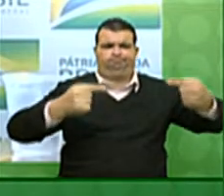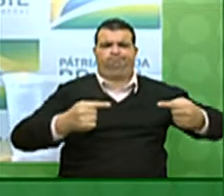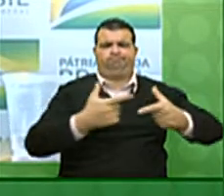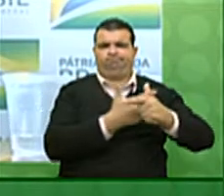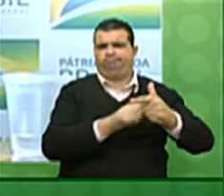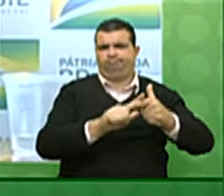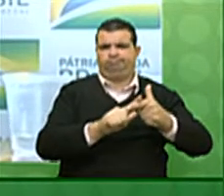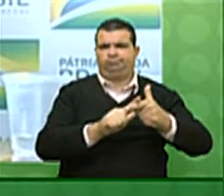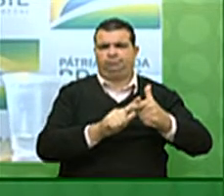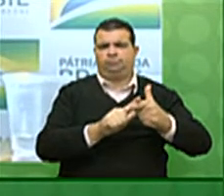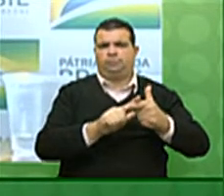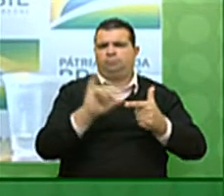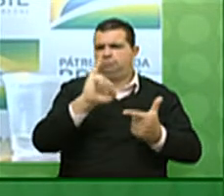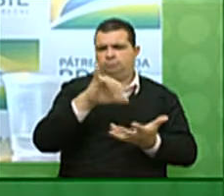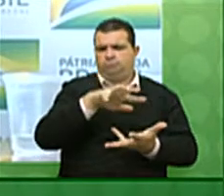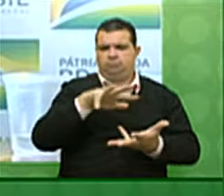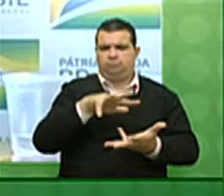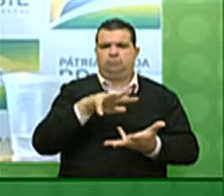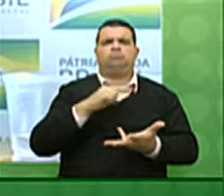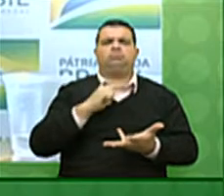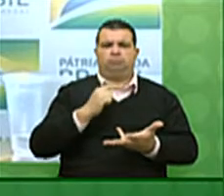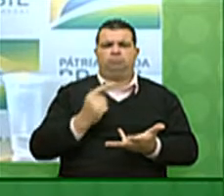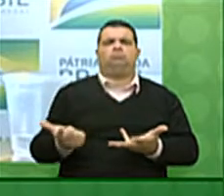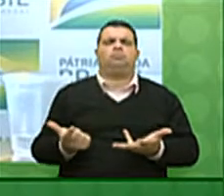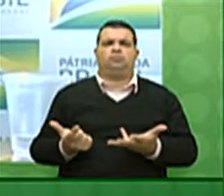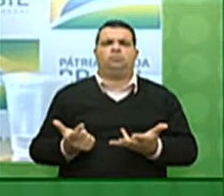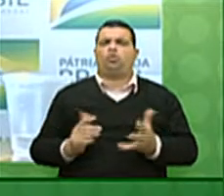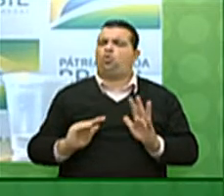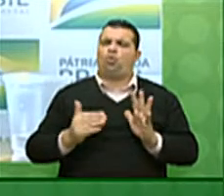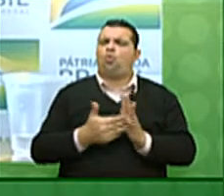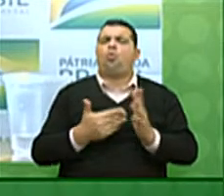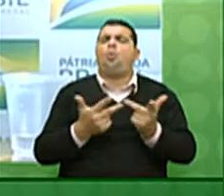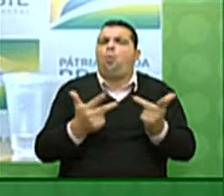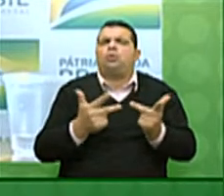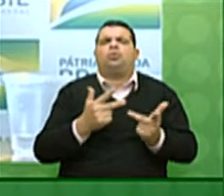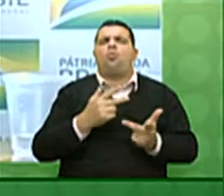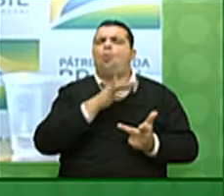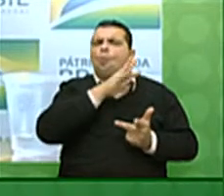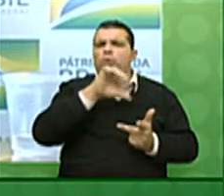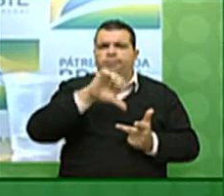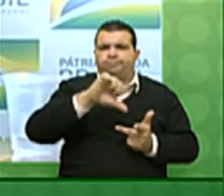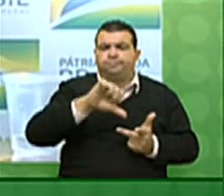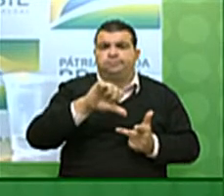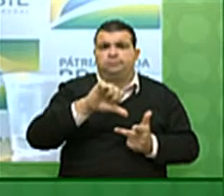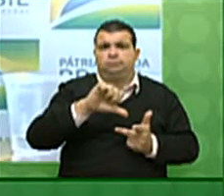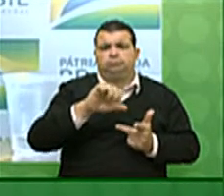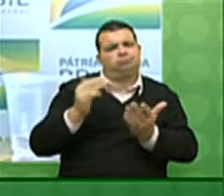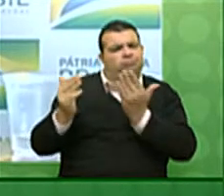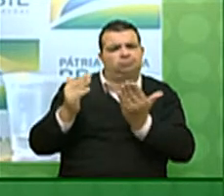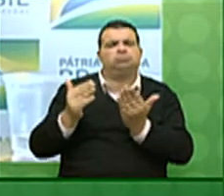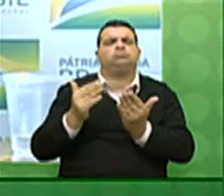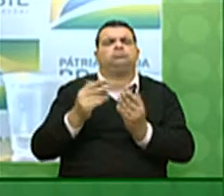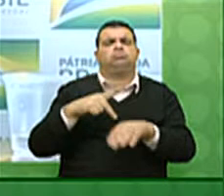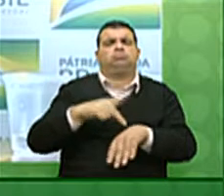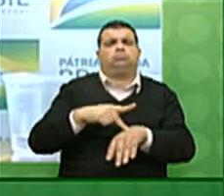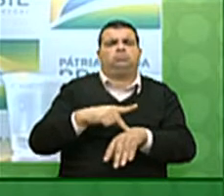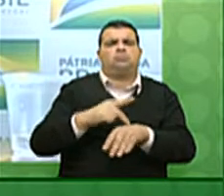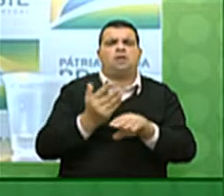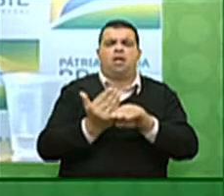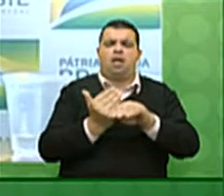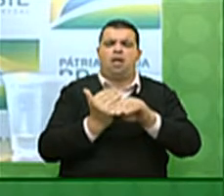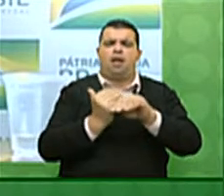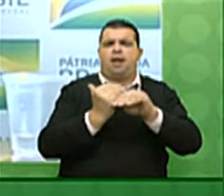cenário internacional totalmente desfavorável a países com desequilíbrios